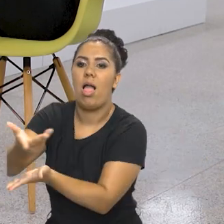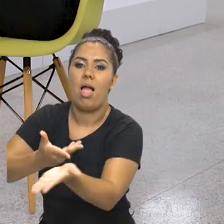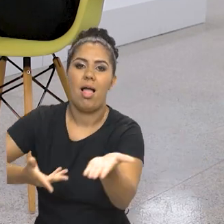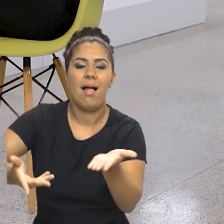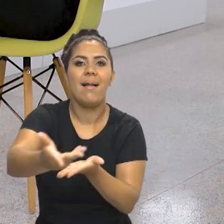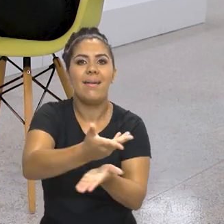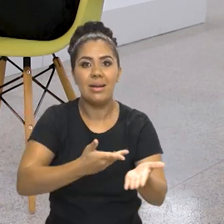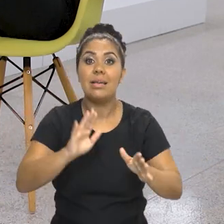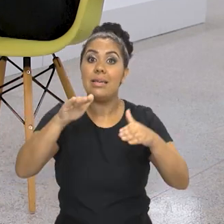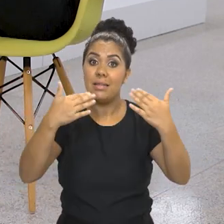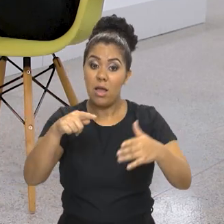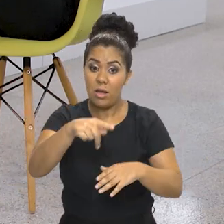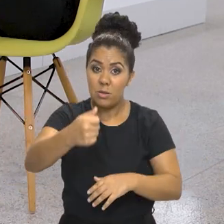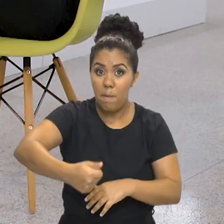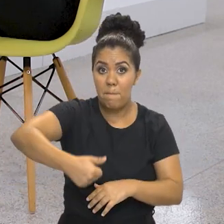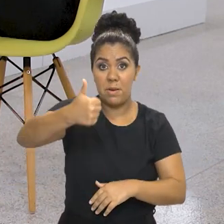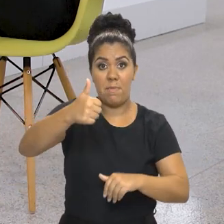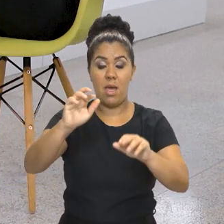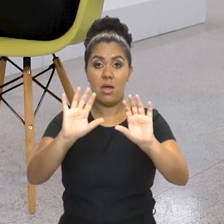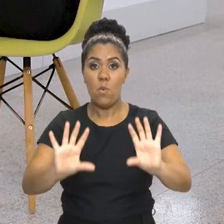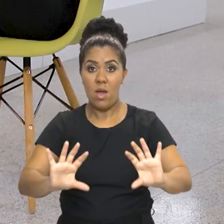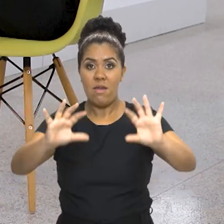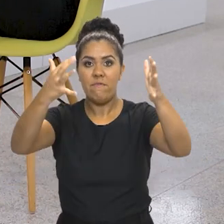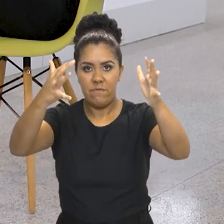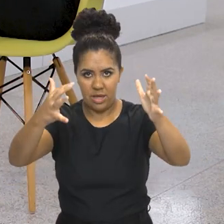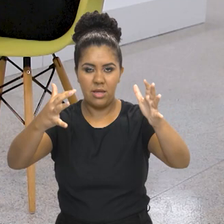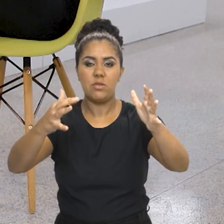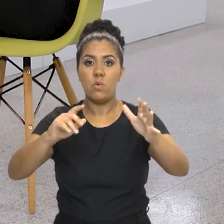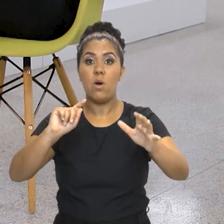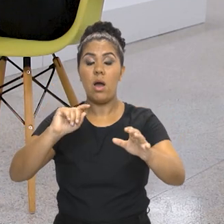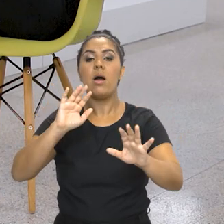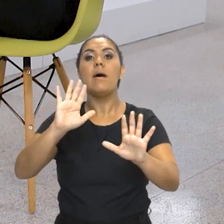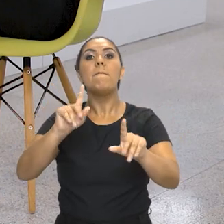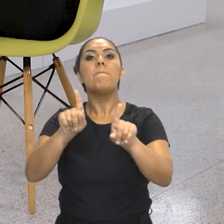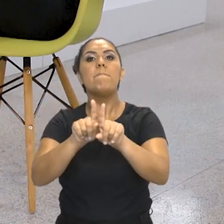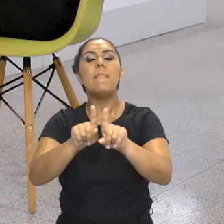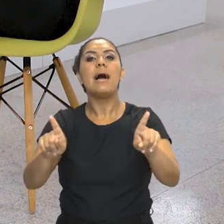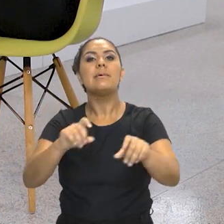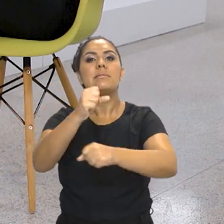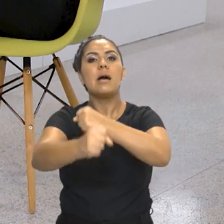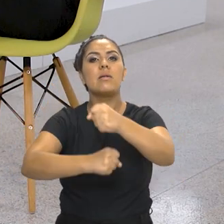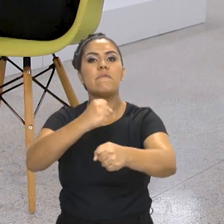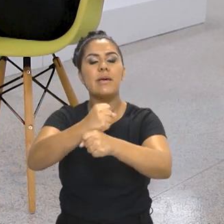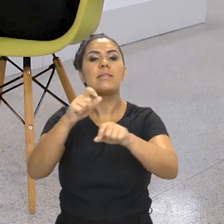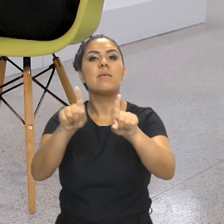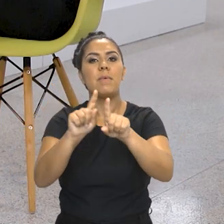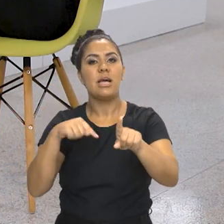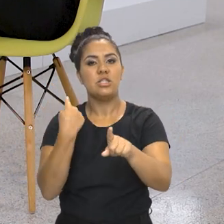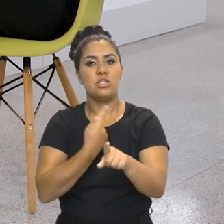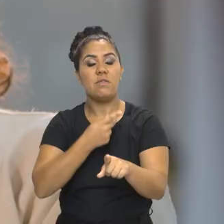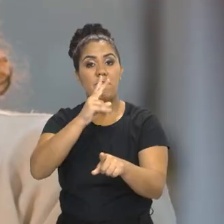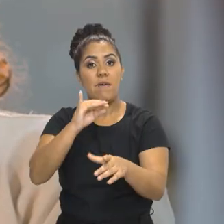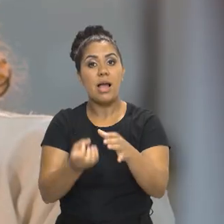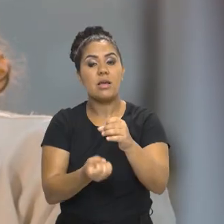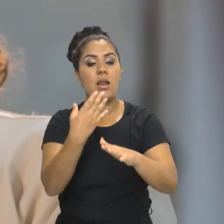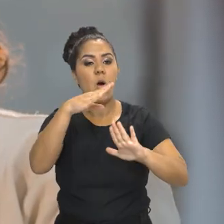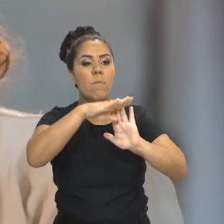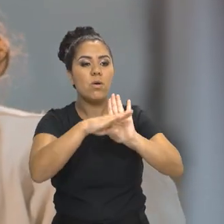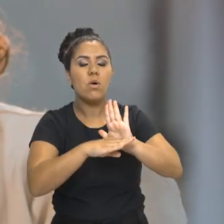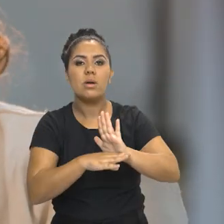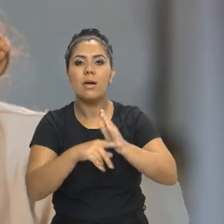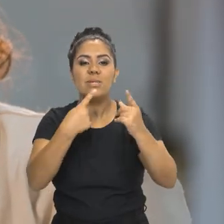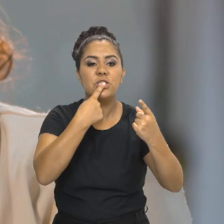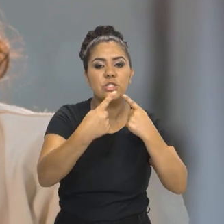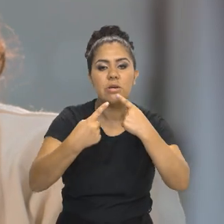Então, vai ser o primeiro evento de diálogo com a sociedade. O ano que vem a gente vai lançar também um programa de diálogo que prevê uma